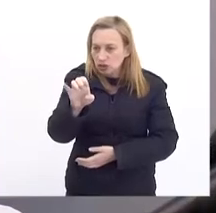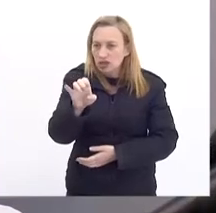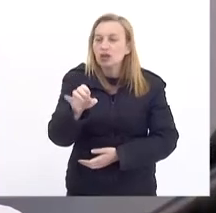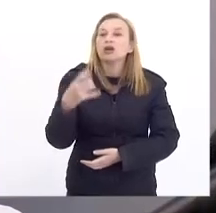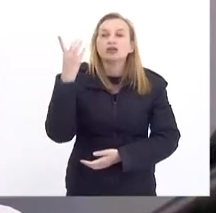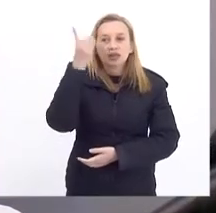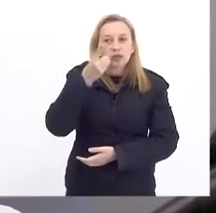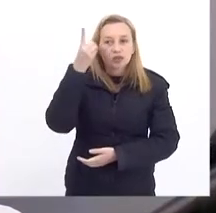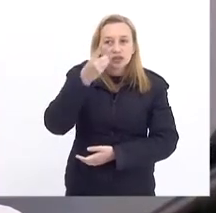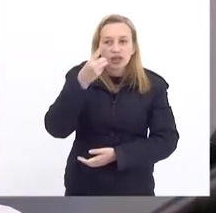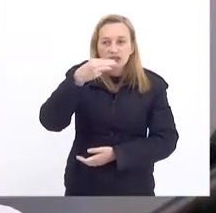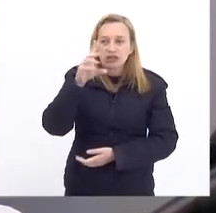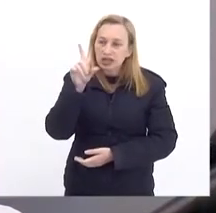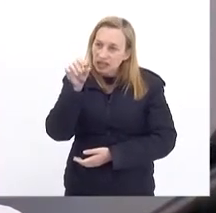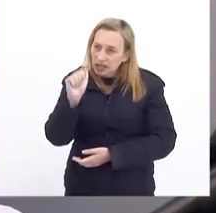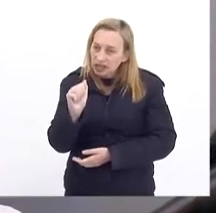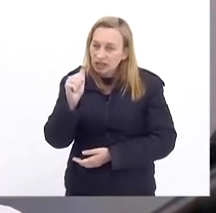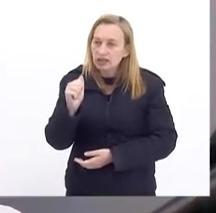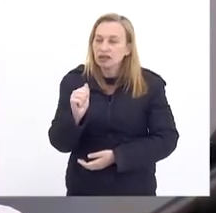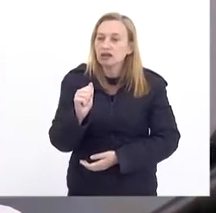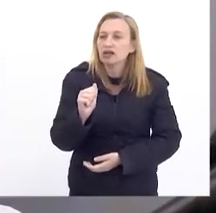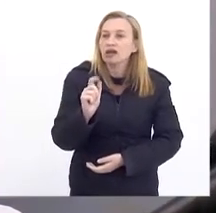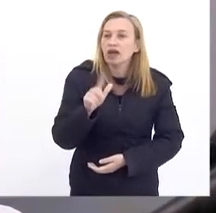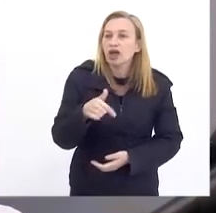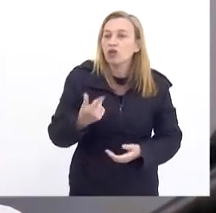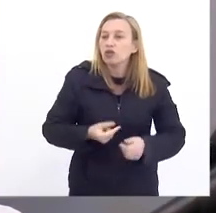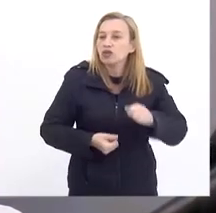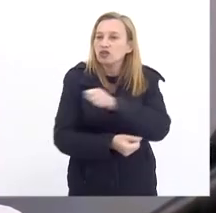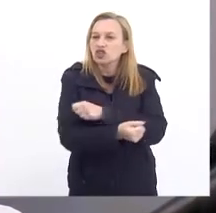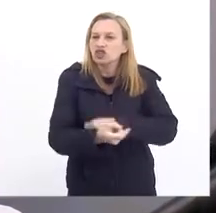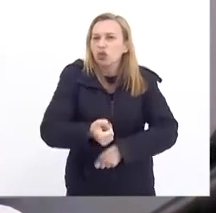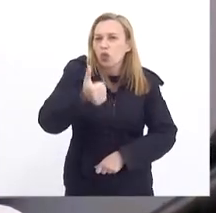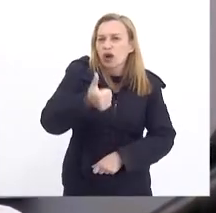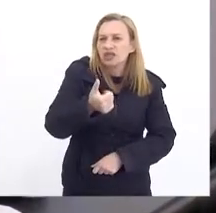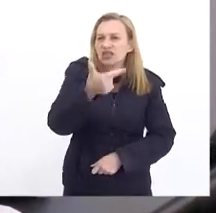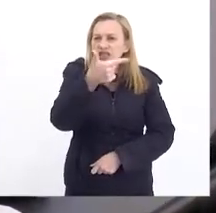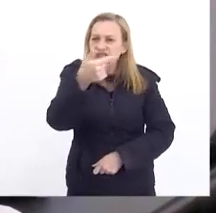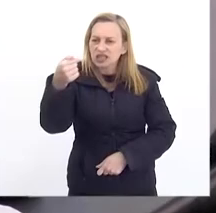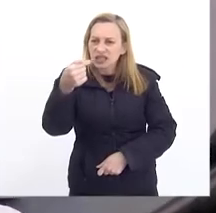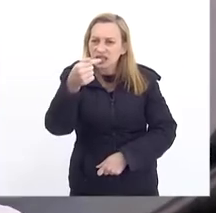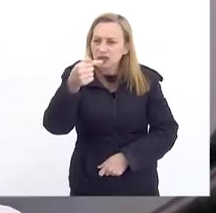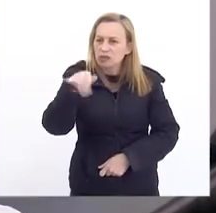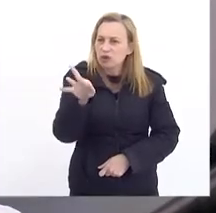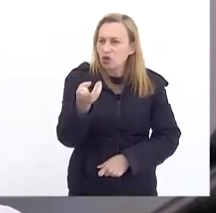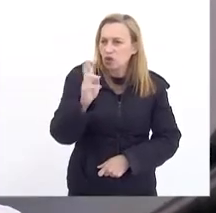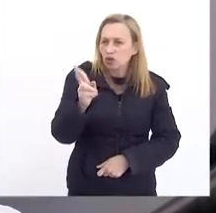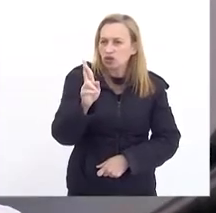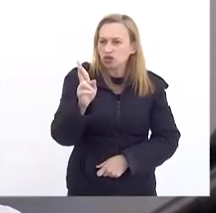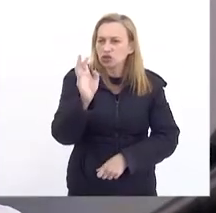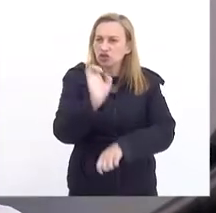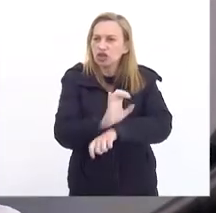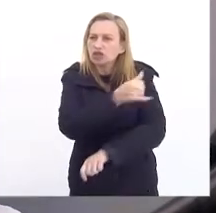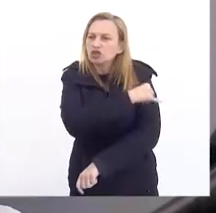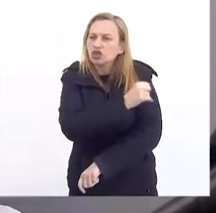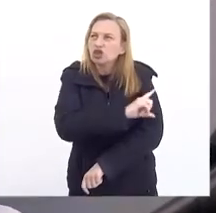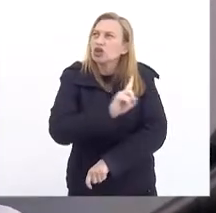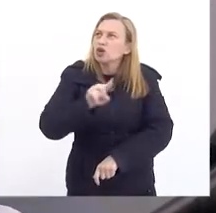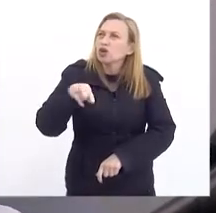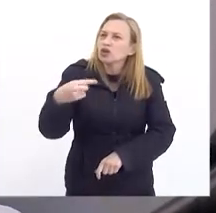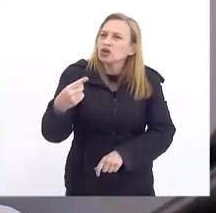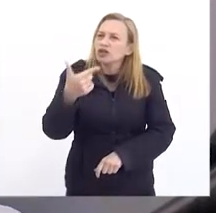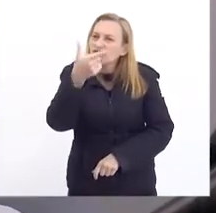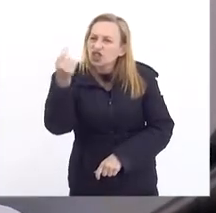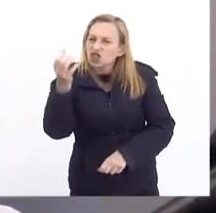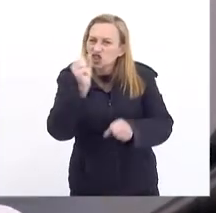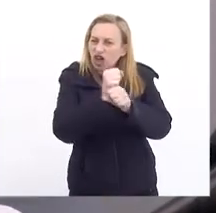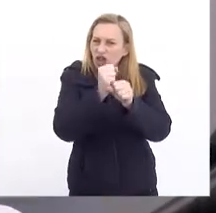Canella, o Pacto RJ é um investimento de quase R$ 17 bilhões no Estado do Rio de Janeiro para os próximos 20